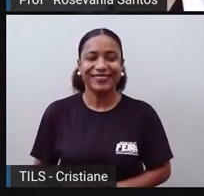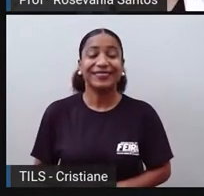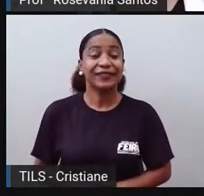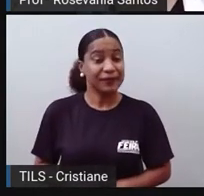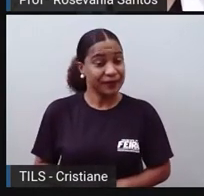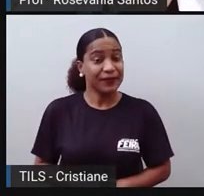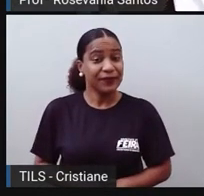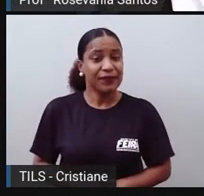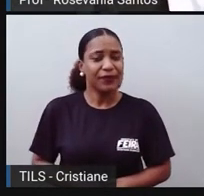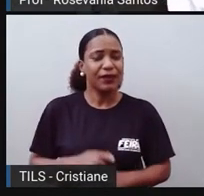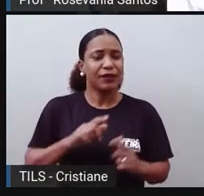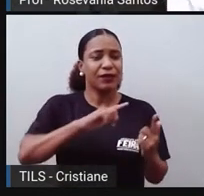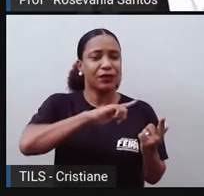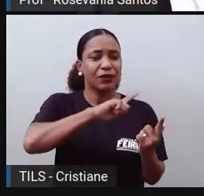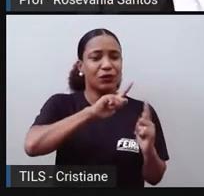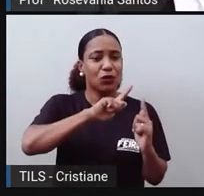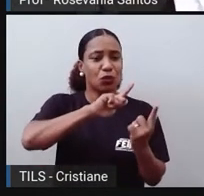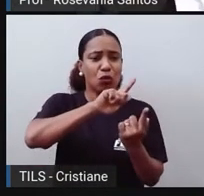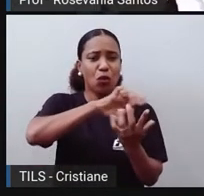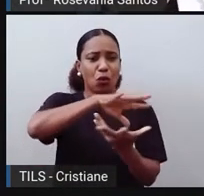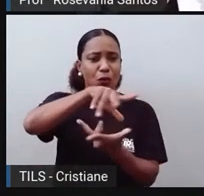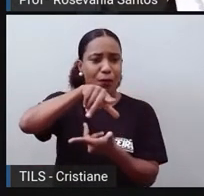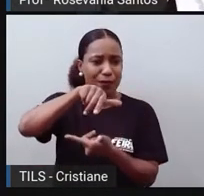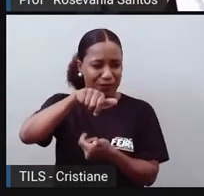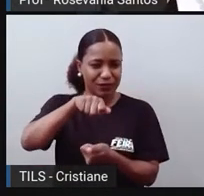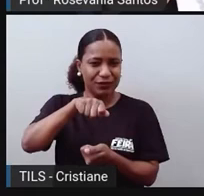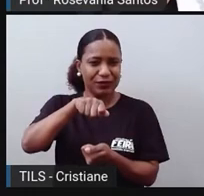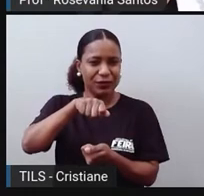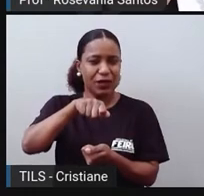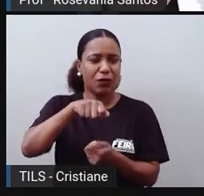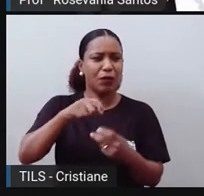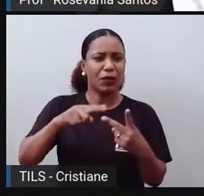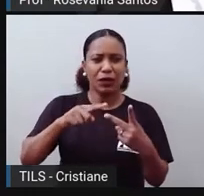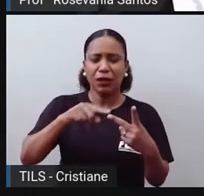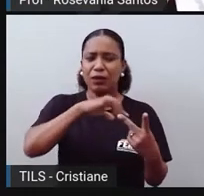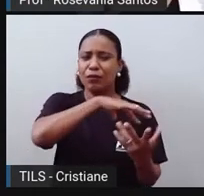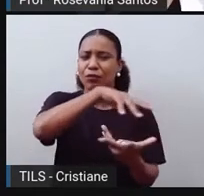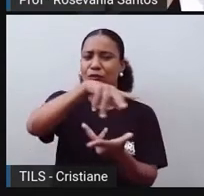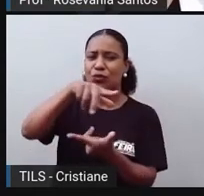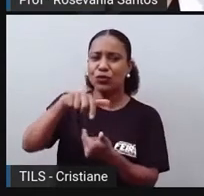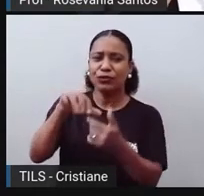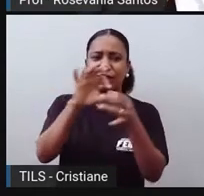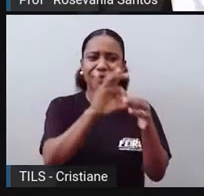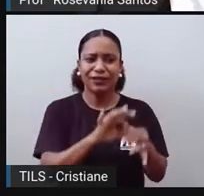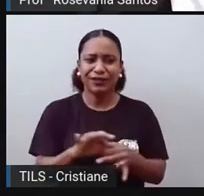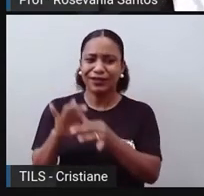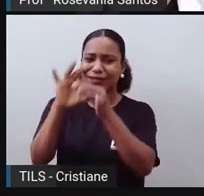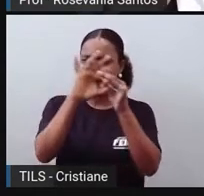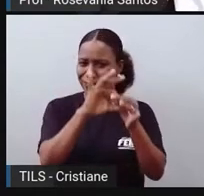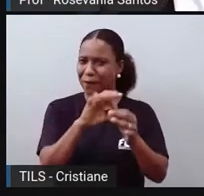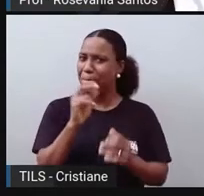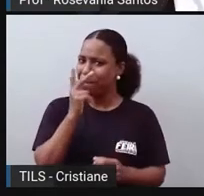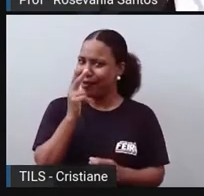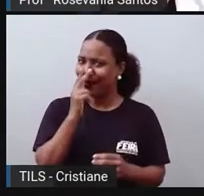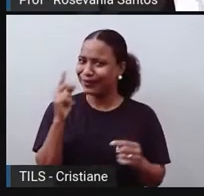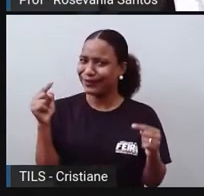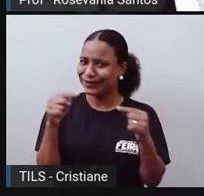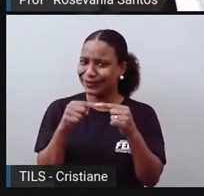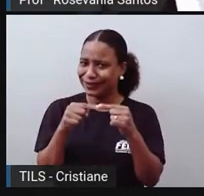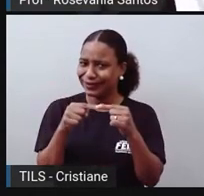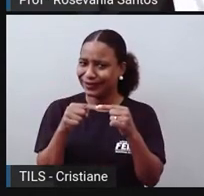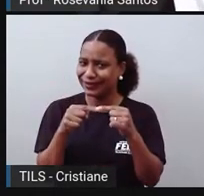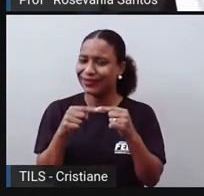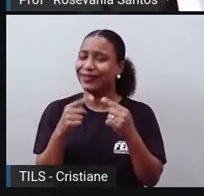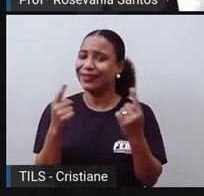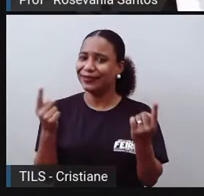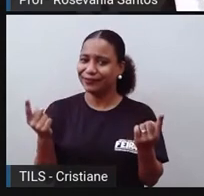Bom, globalização e mundialização. Muita gente usa essas palavras como sinônimos, será que elas são sinônimos, né? Ah,